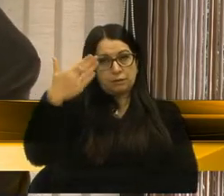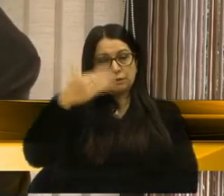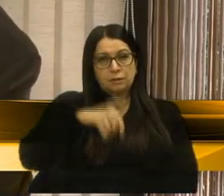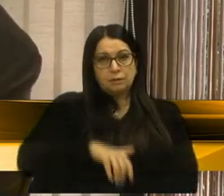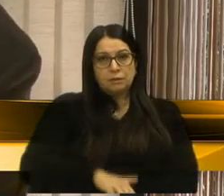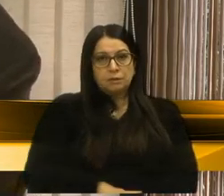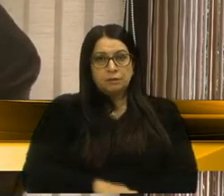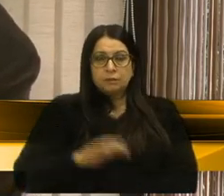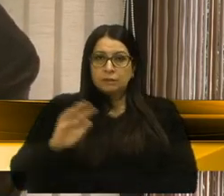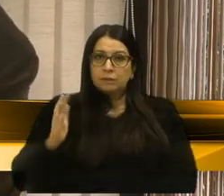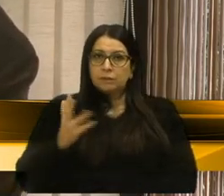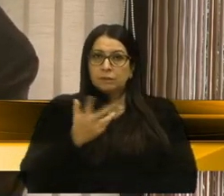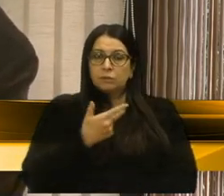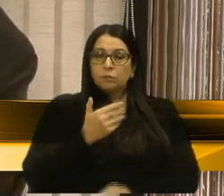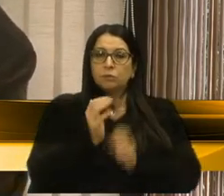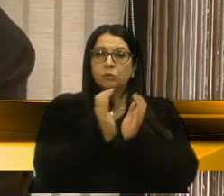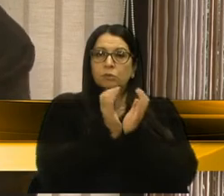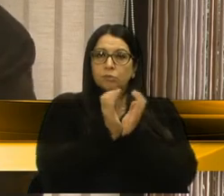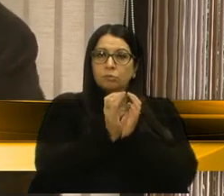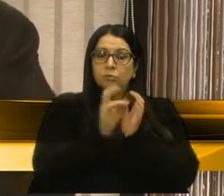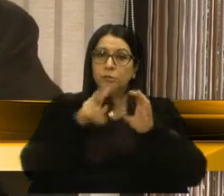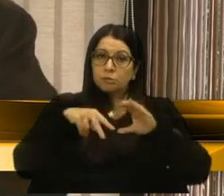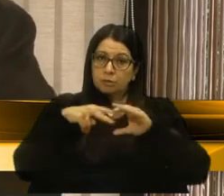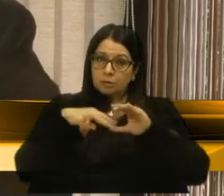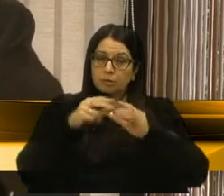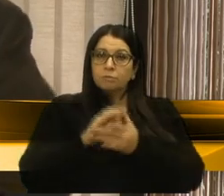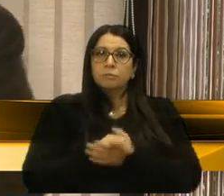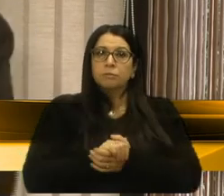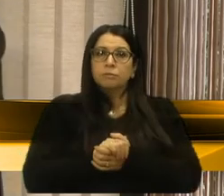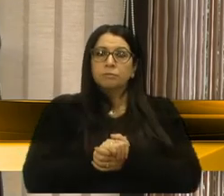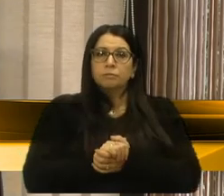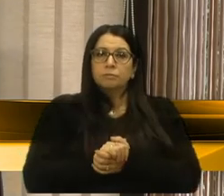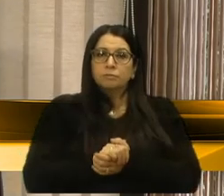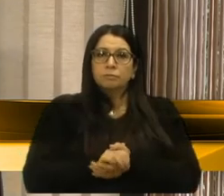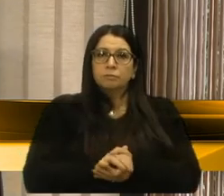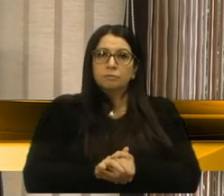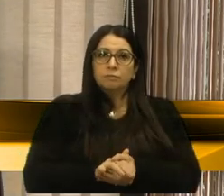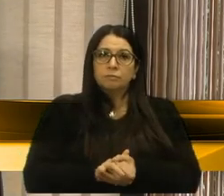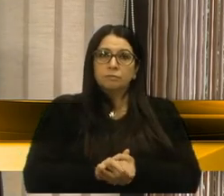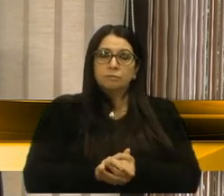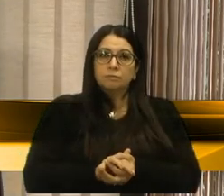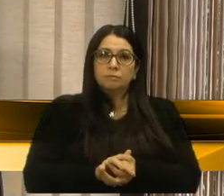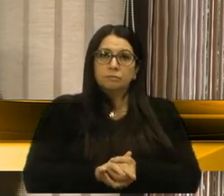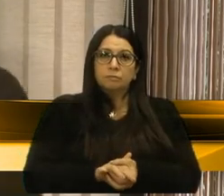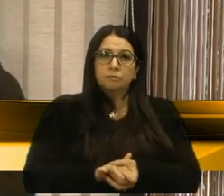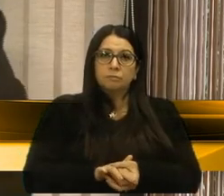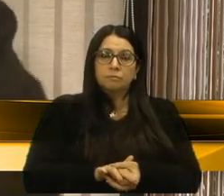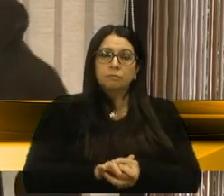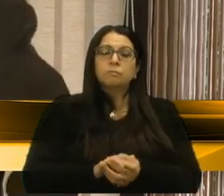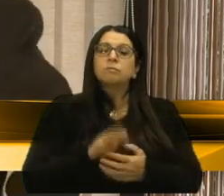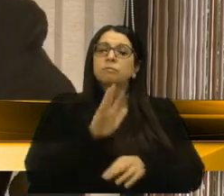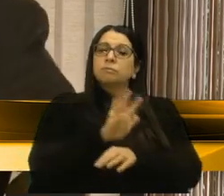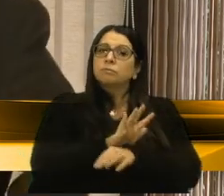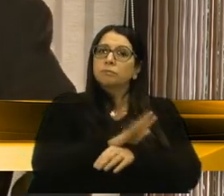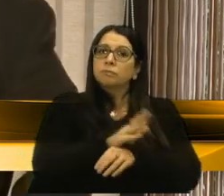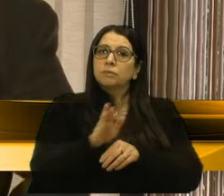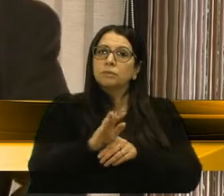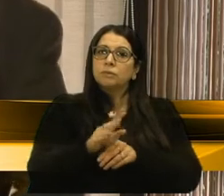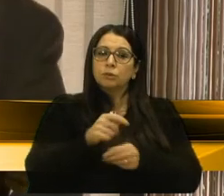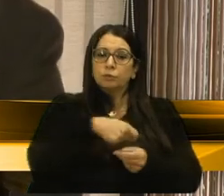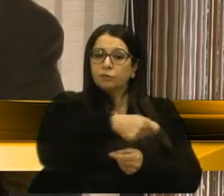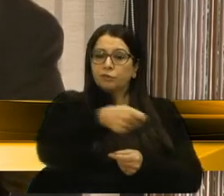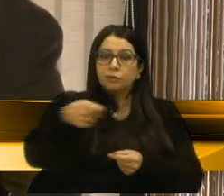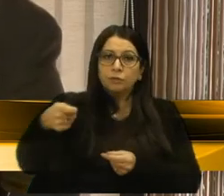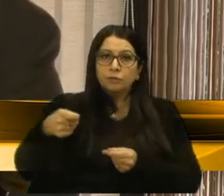toda a equipe aí da Câmara que, prontamente, se prontificou em fazer o folder, já